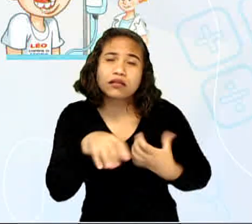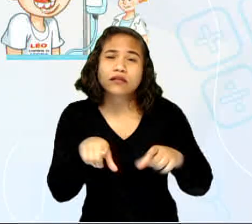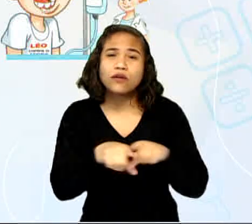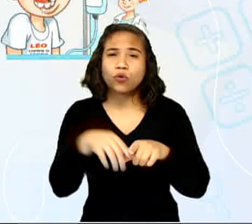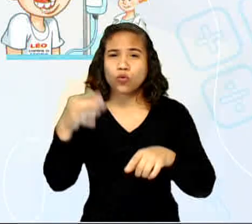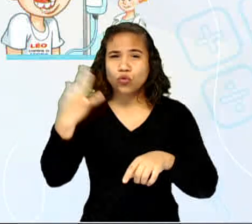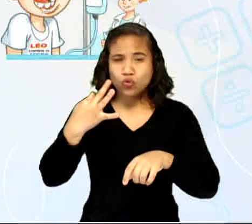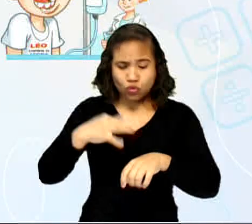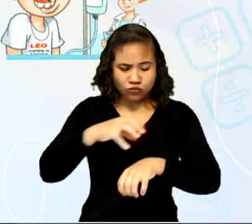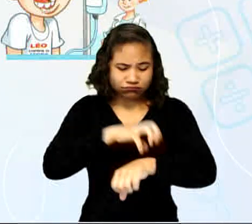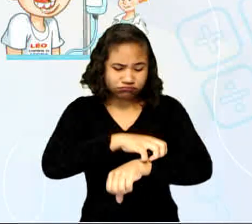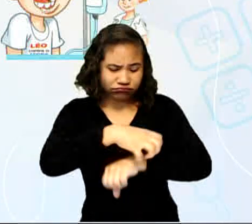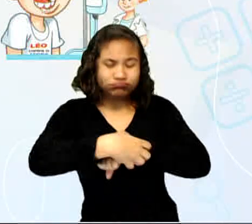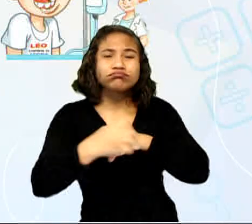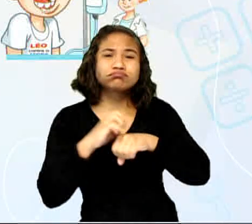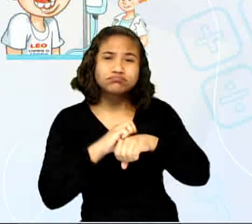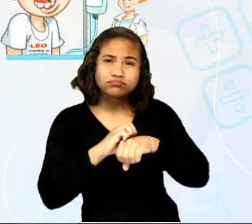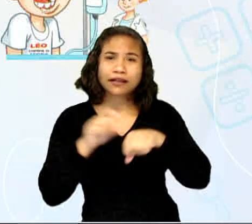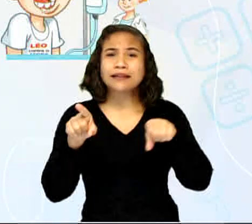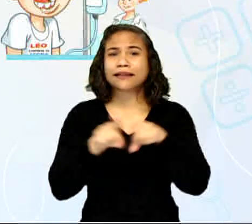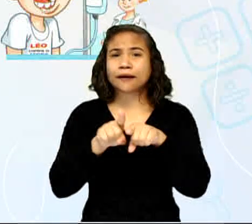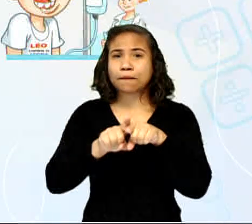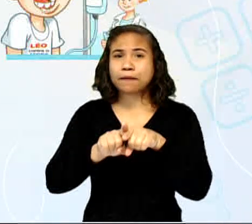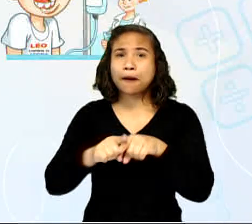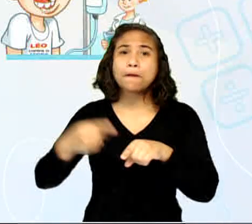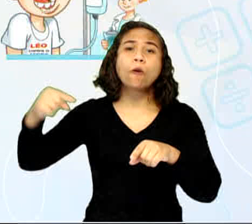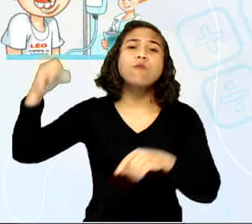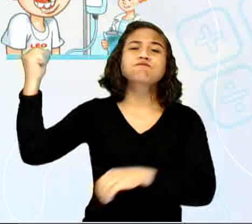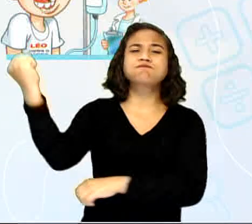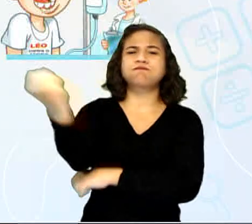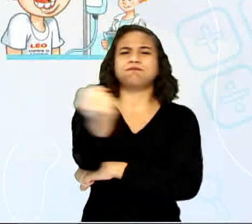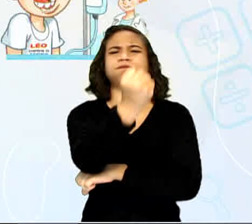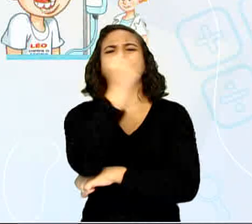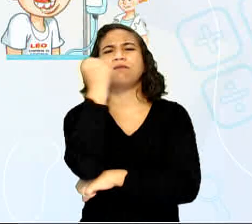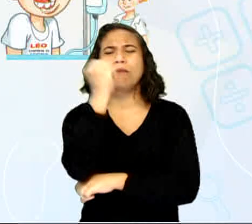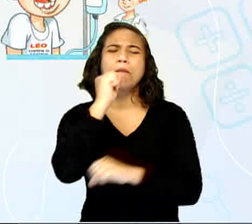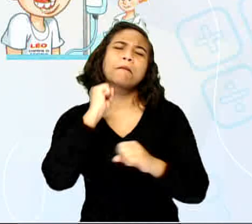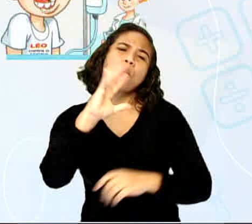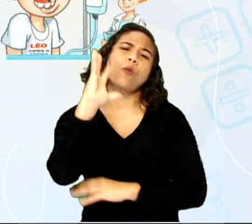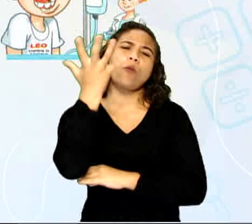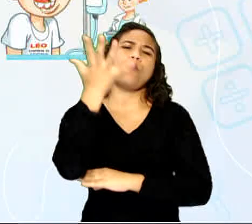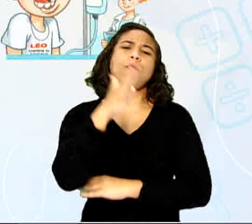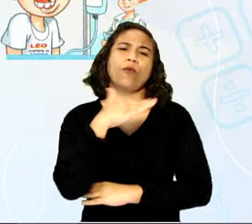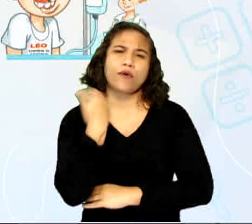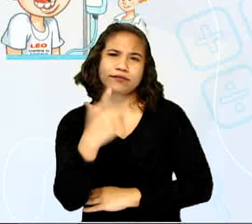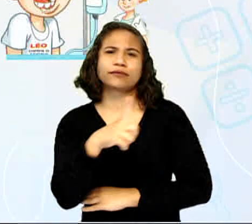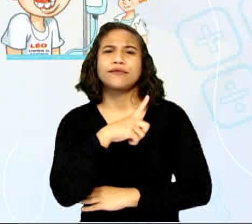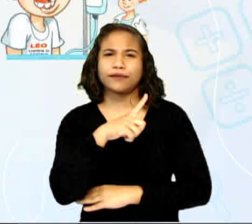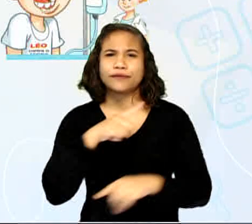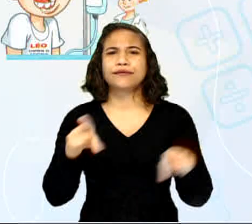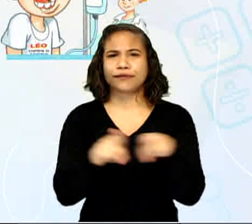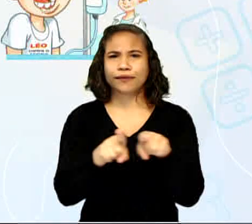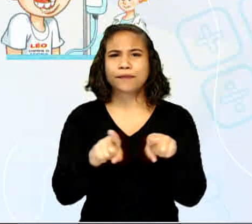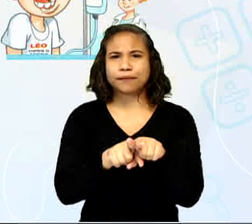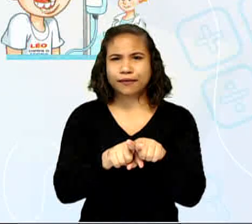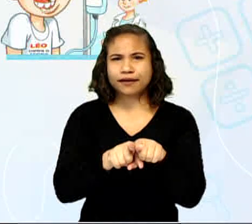dores nas articulações e na fase mais grave que pode levar à morte, temos aí a hemorragia, tanto nas